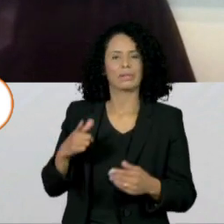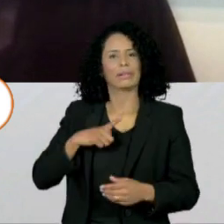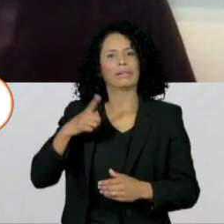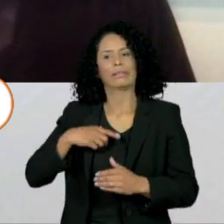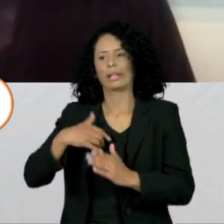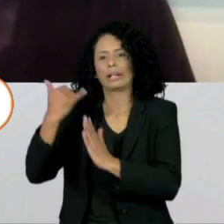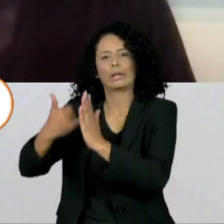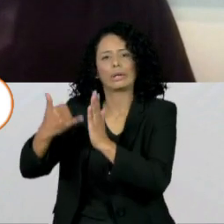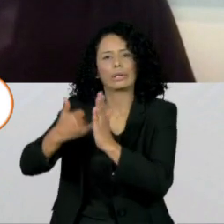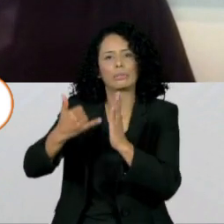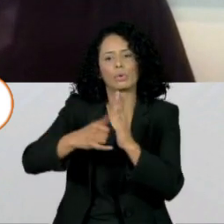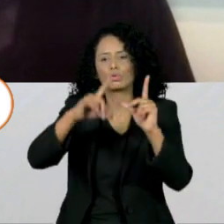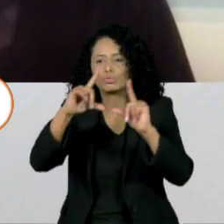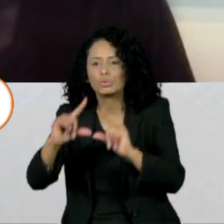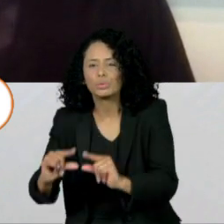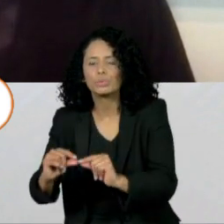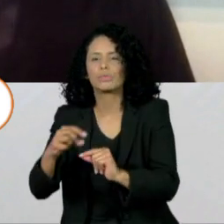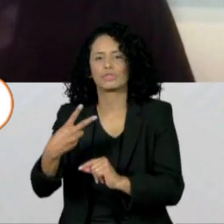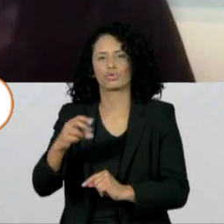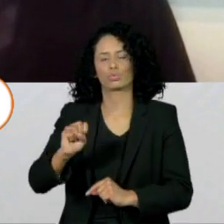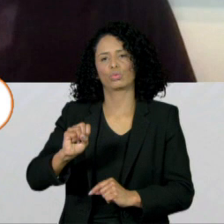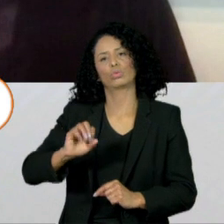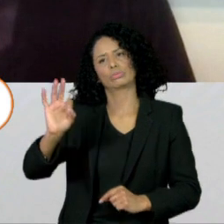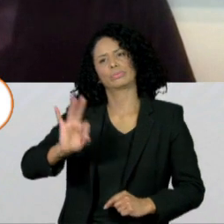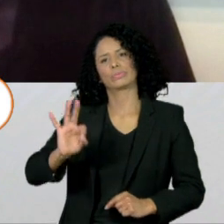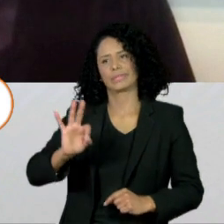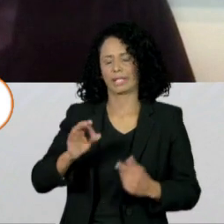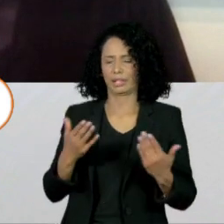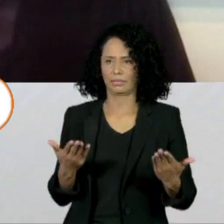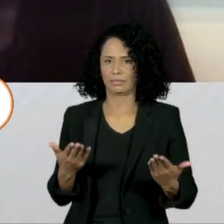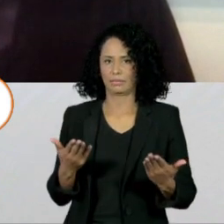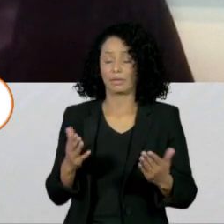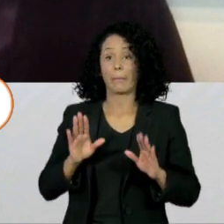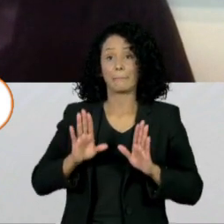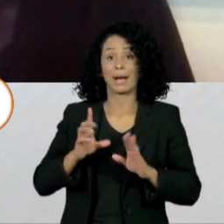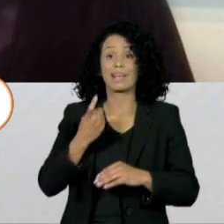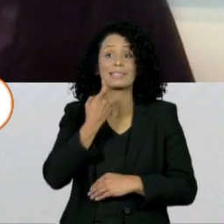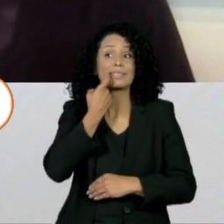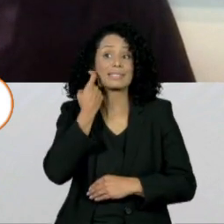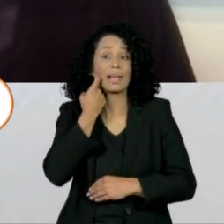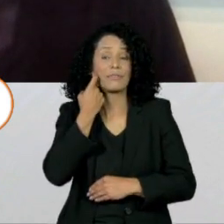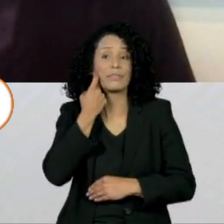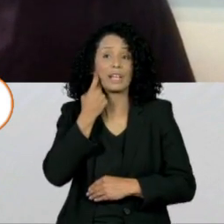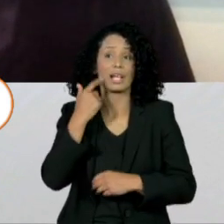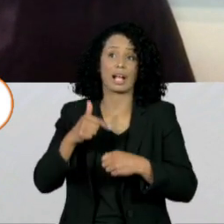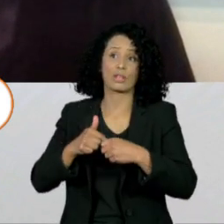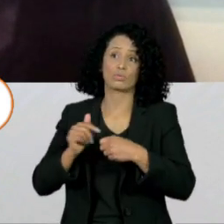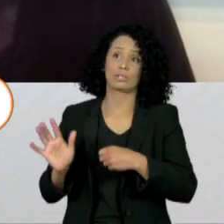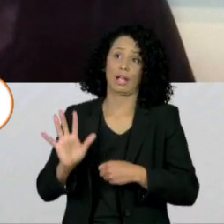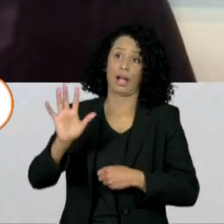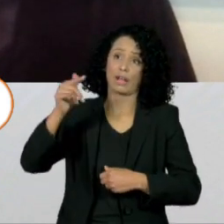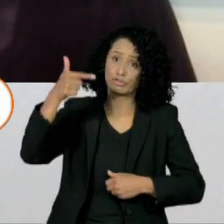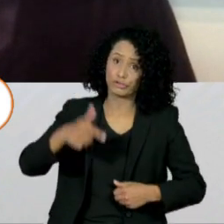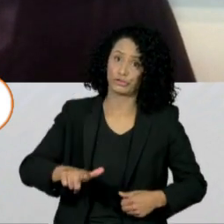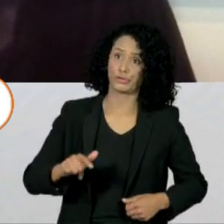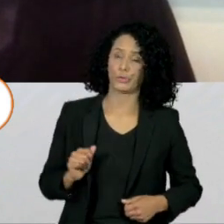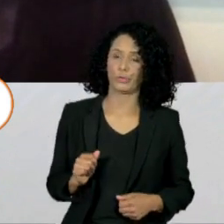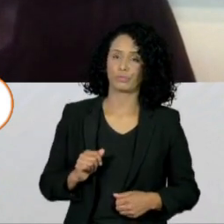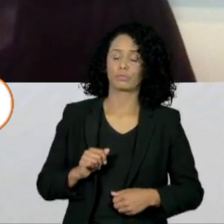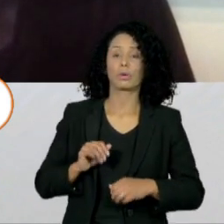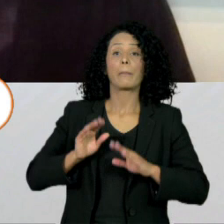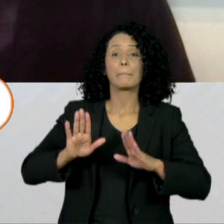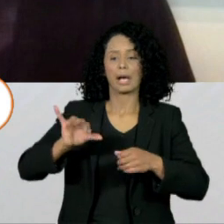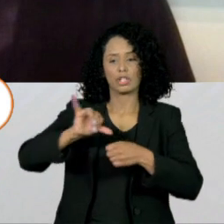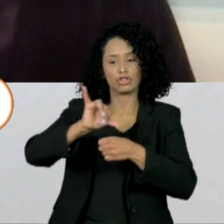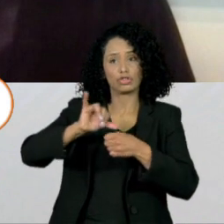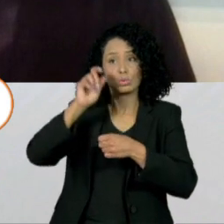haver uma queda de 28% na bomba do diesel. Com aumento de sexta-feira, já mudou alguma coisa. Quer no caso do diesel, se você mantiver os